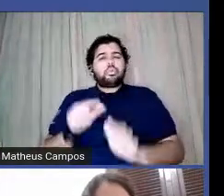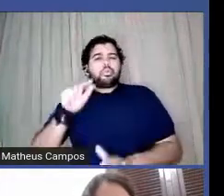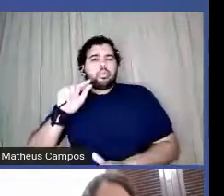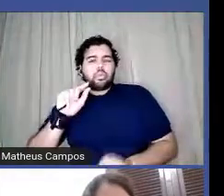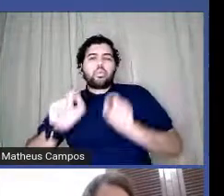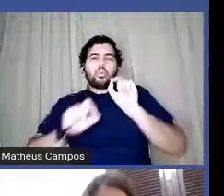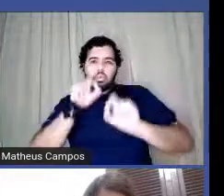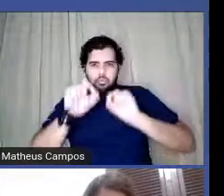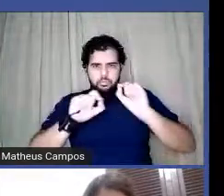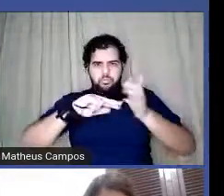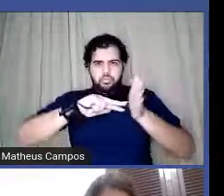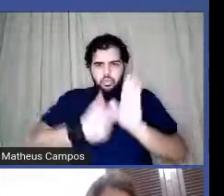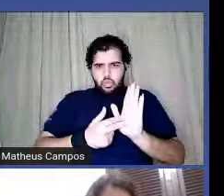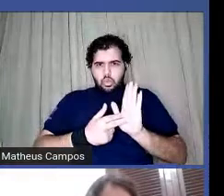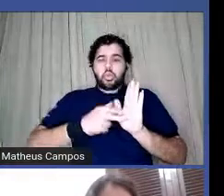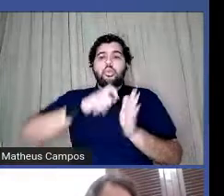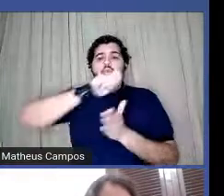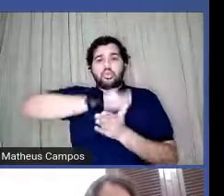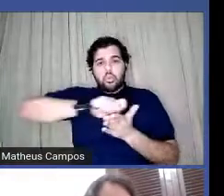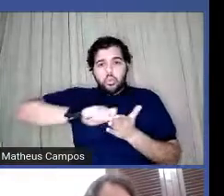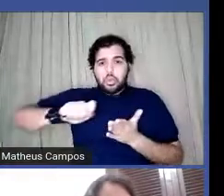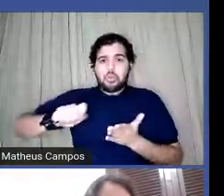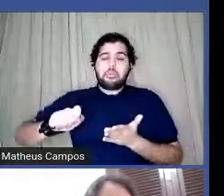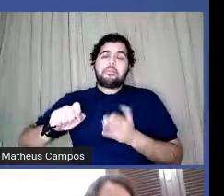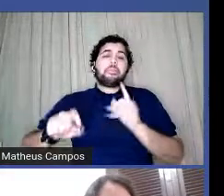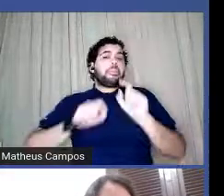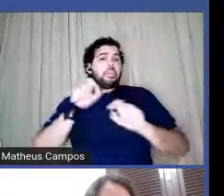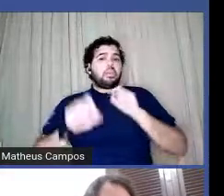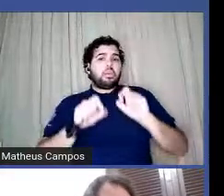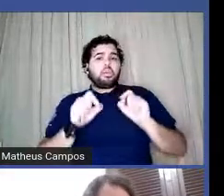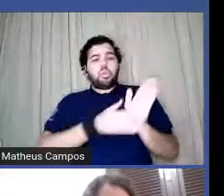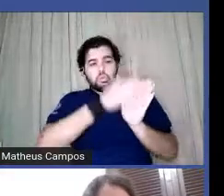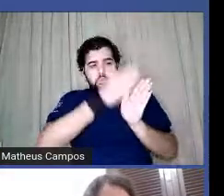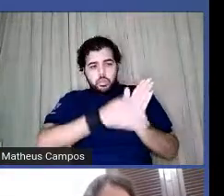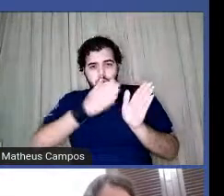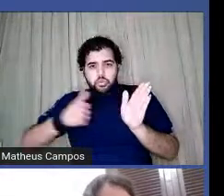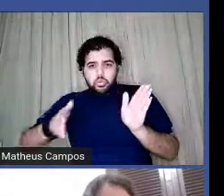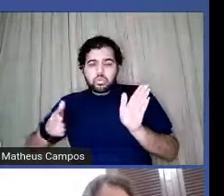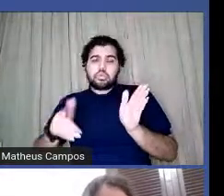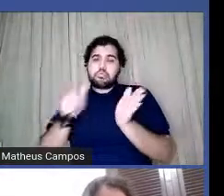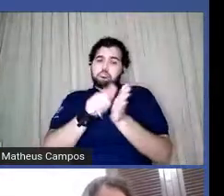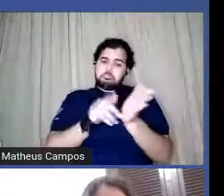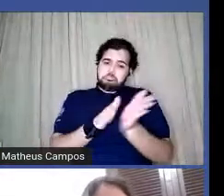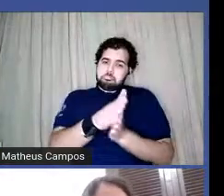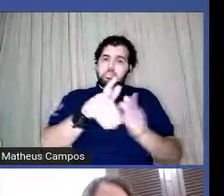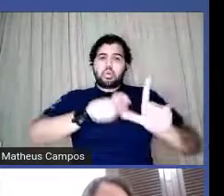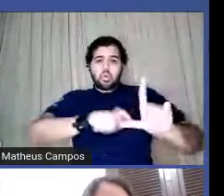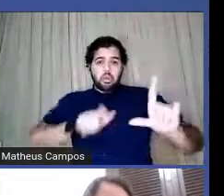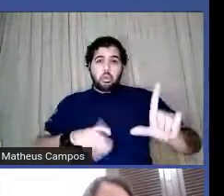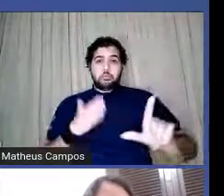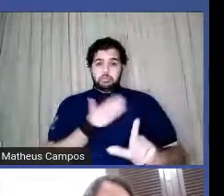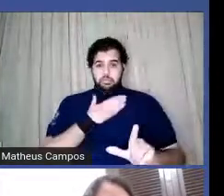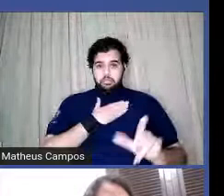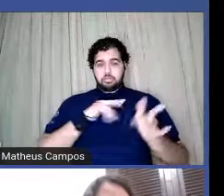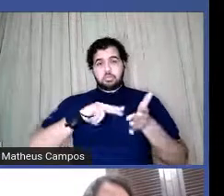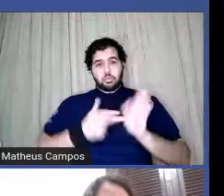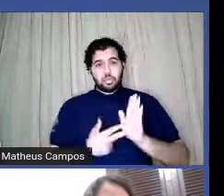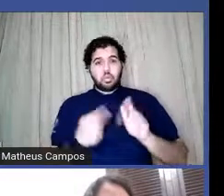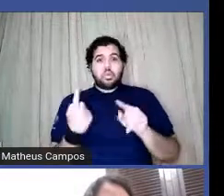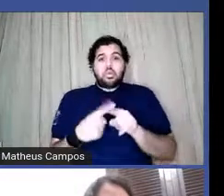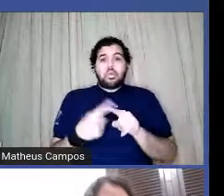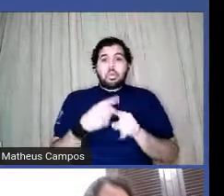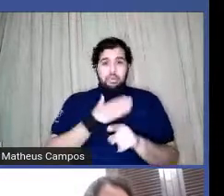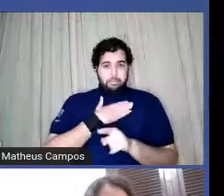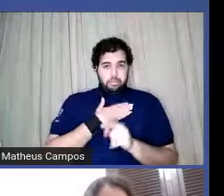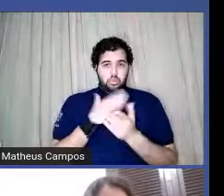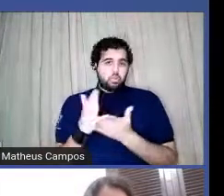a escrita né e o processo de publicação independente para mim porque o meu livro